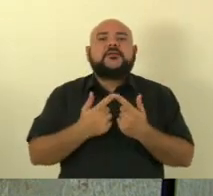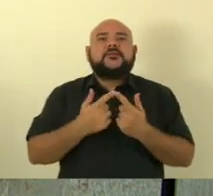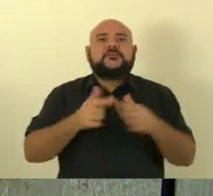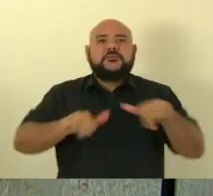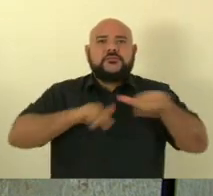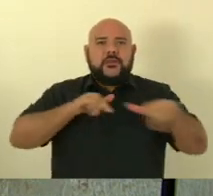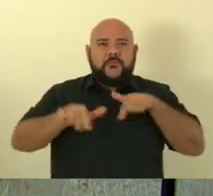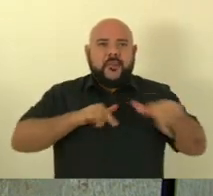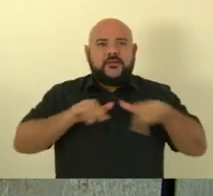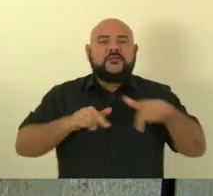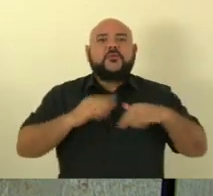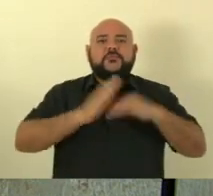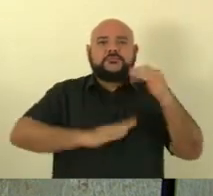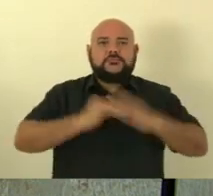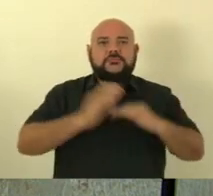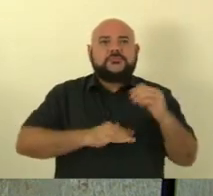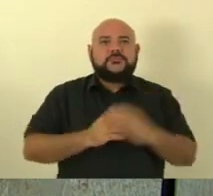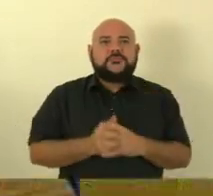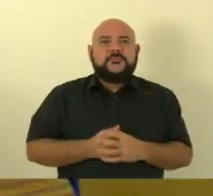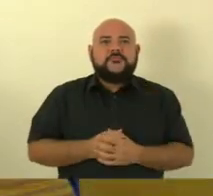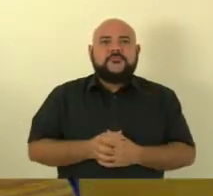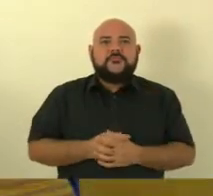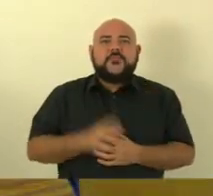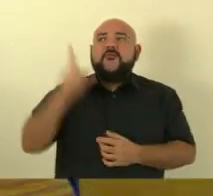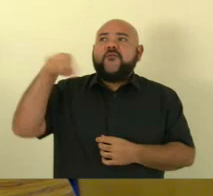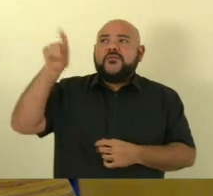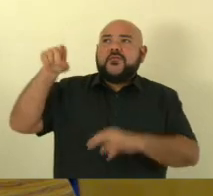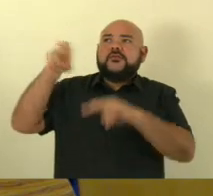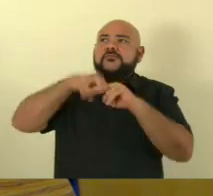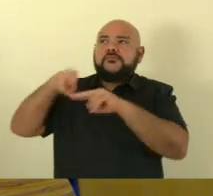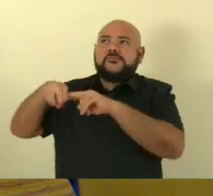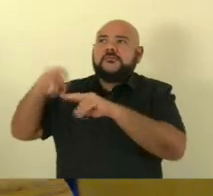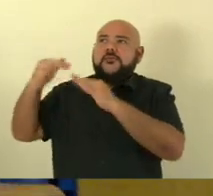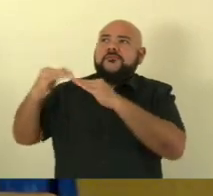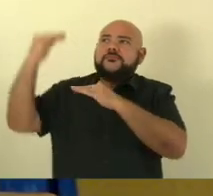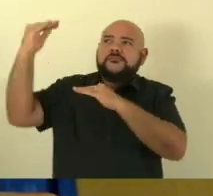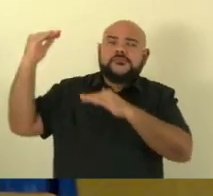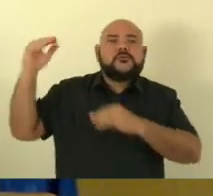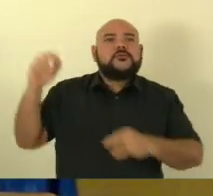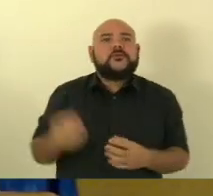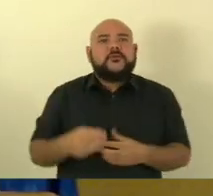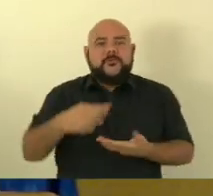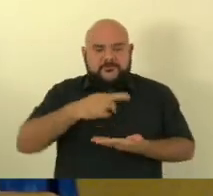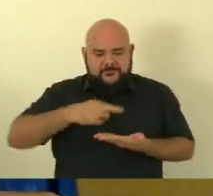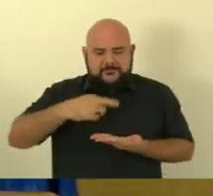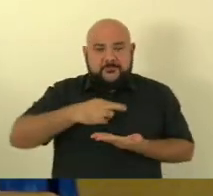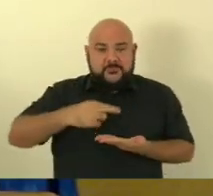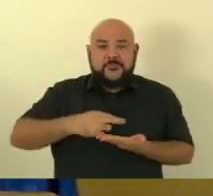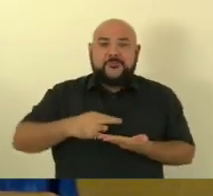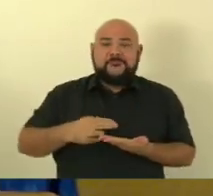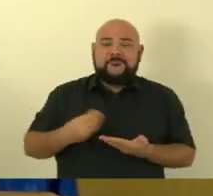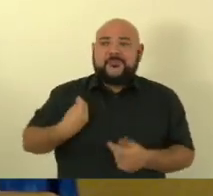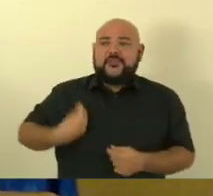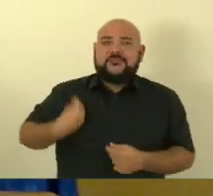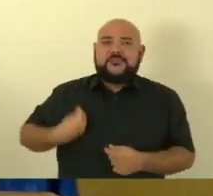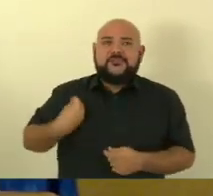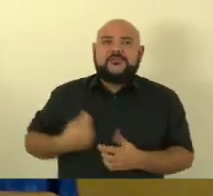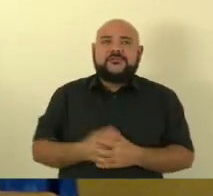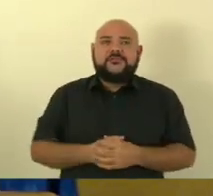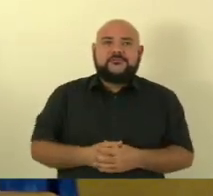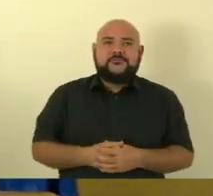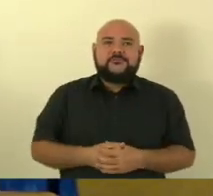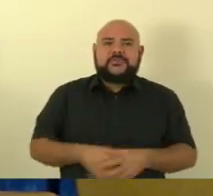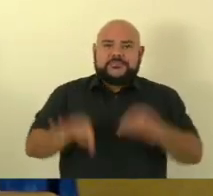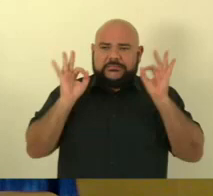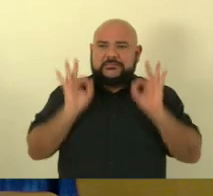nossos queridos peritos criminais da polícia civil que isso vai ser transformado em realidade com certeza com o